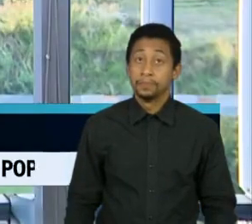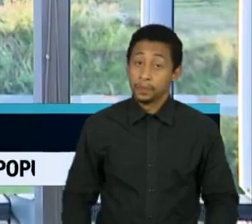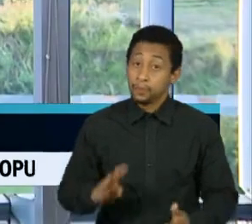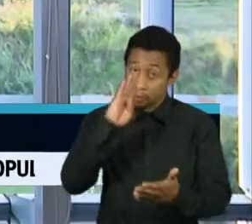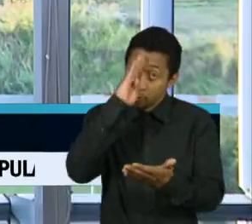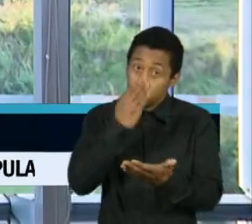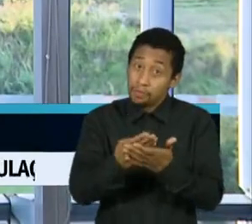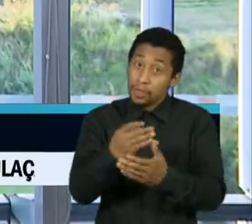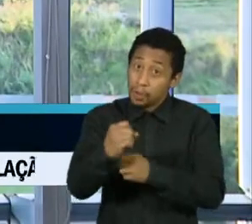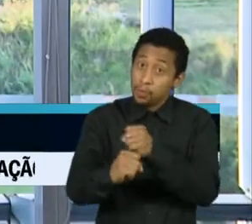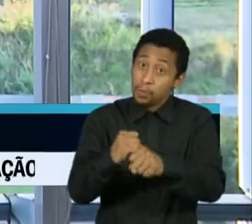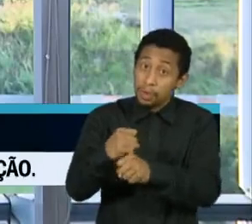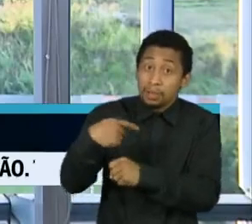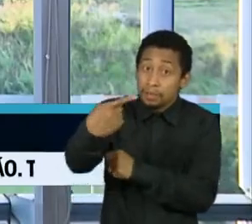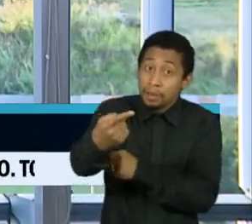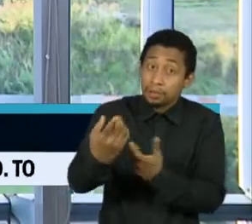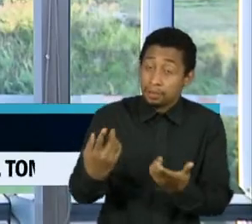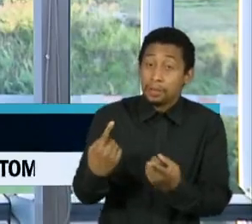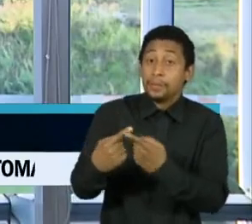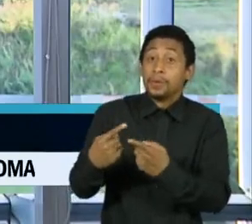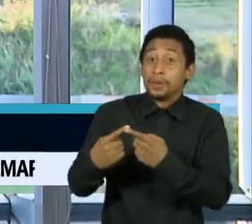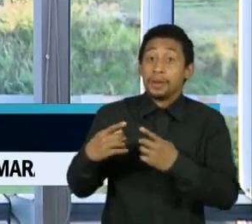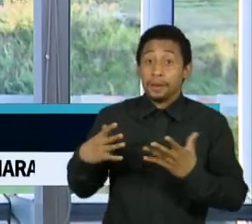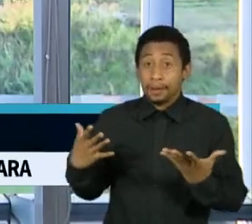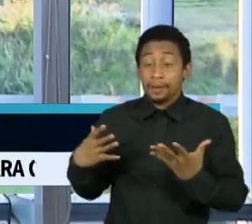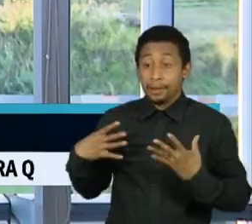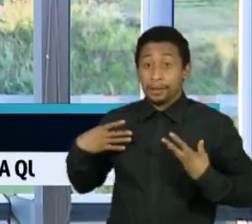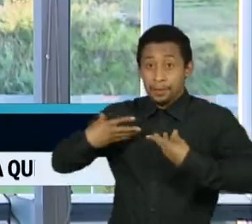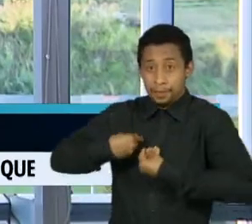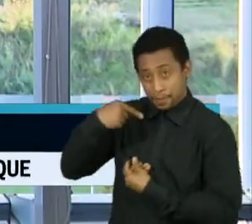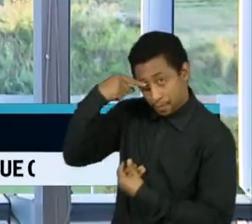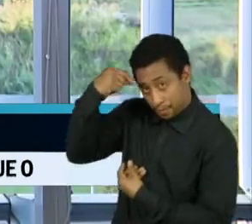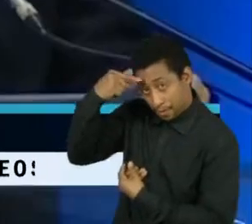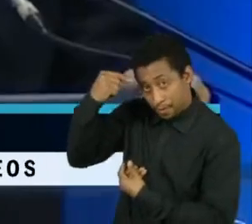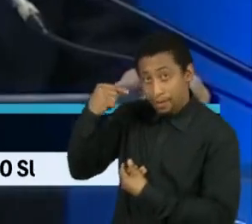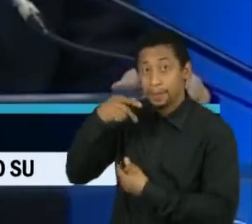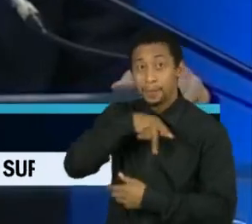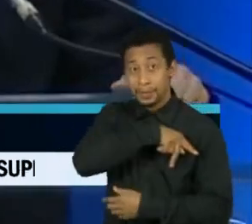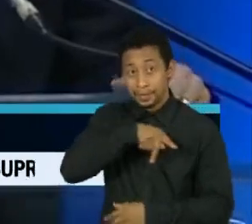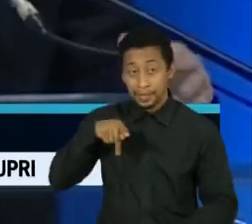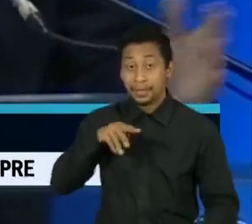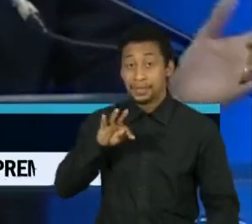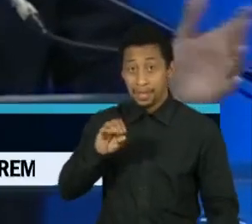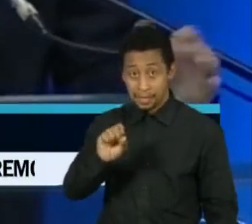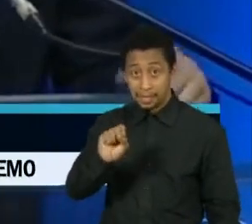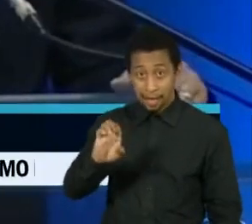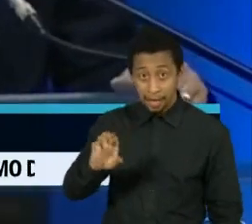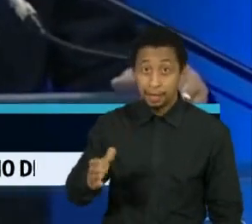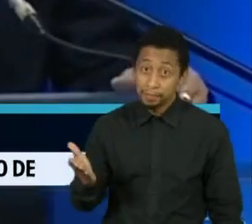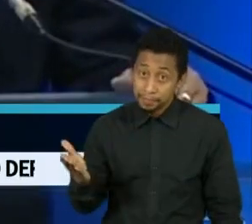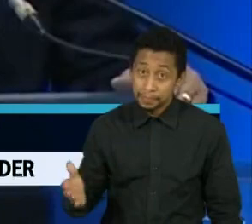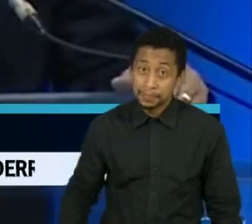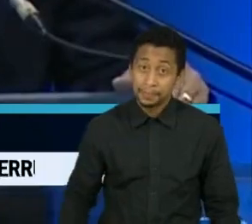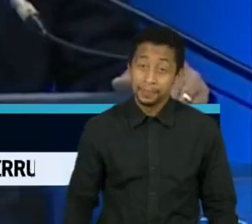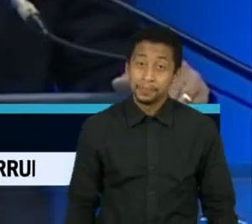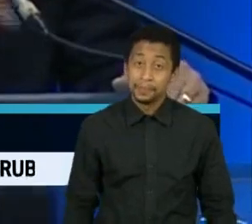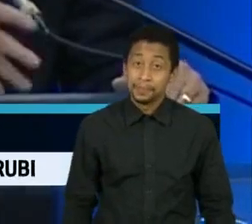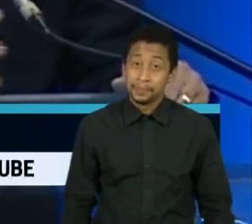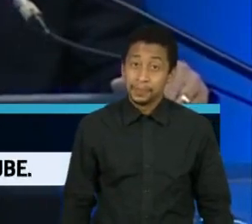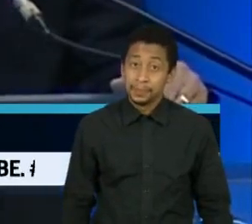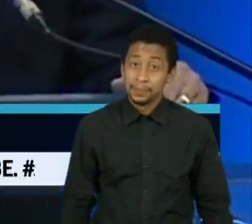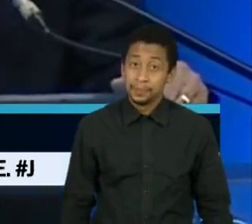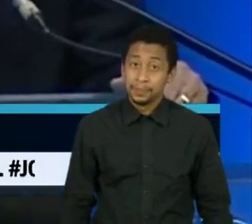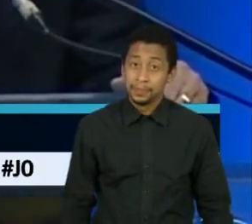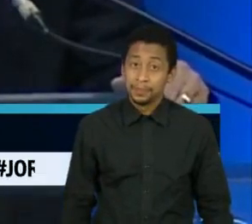portaria lá do presidente do TSE, o Barroso, convidando entidades para